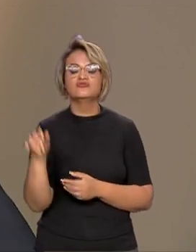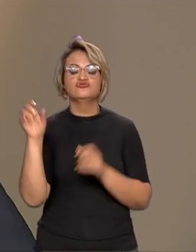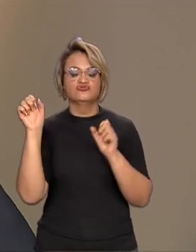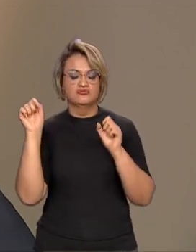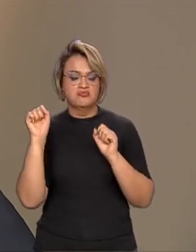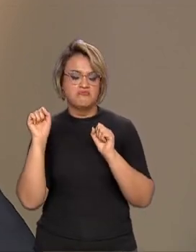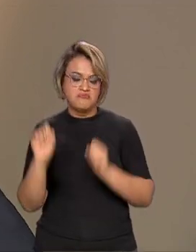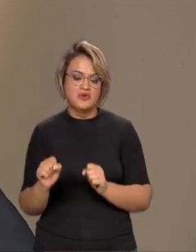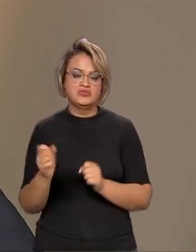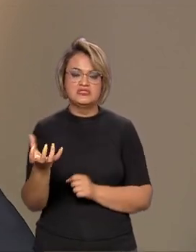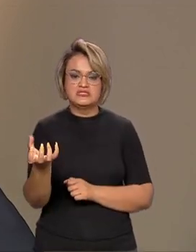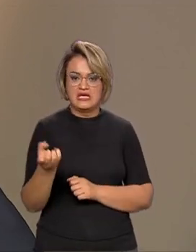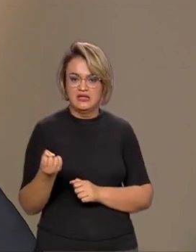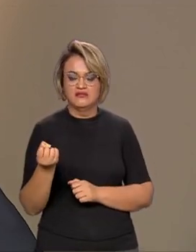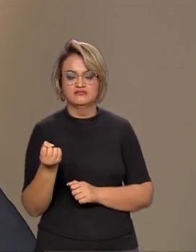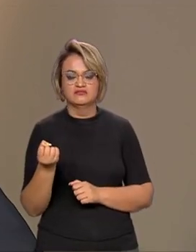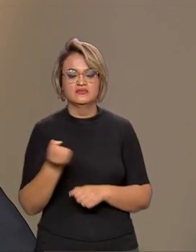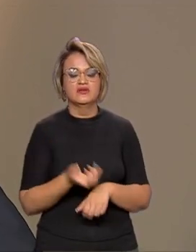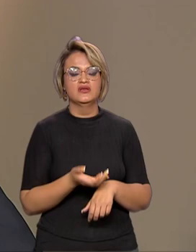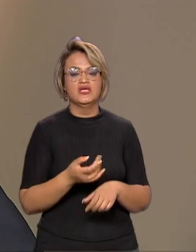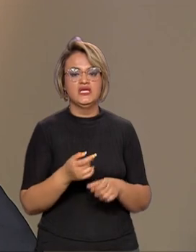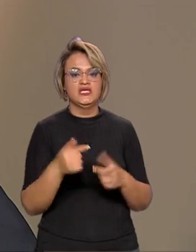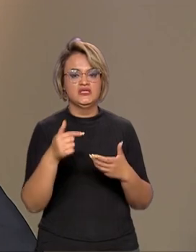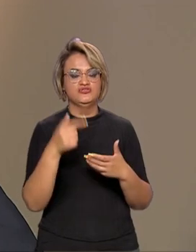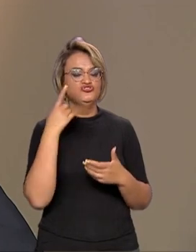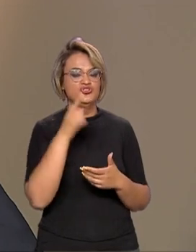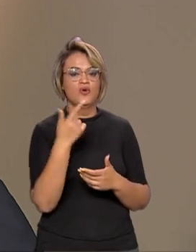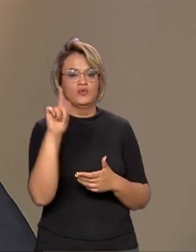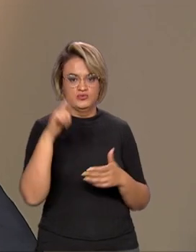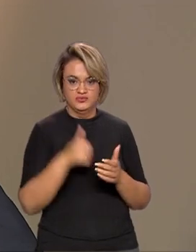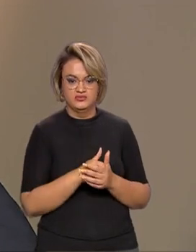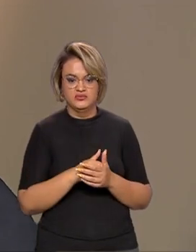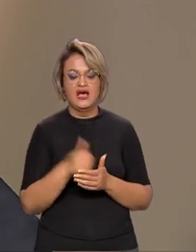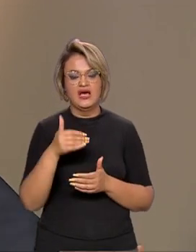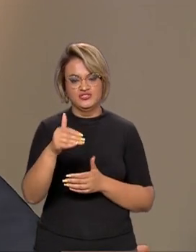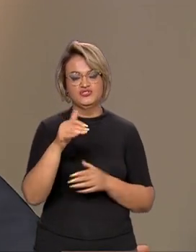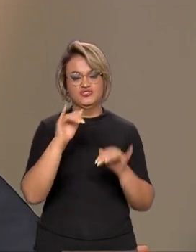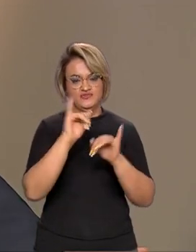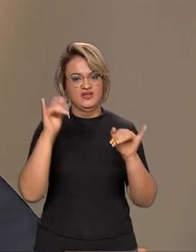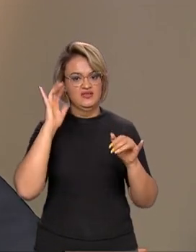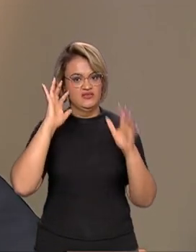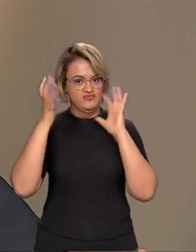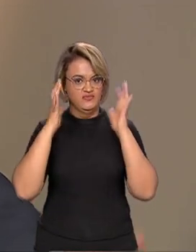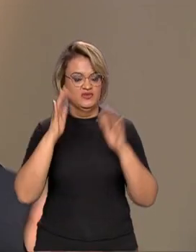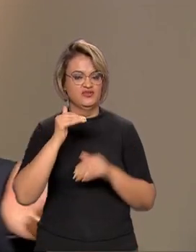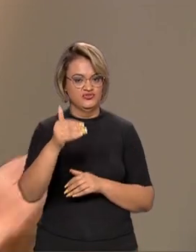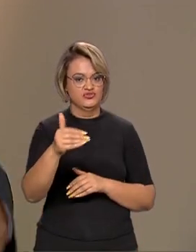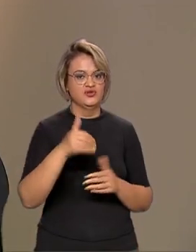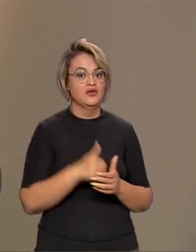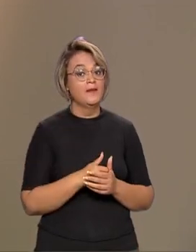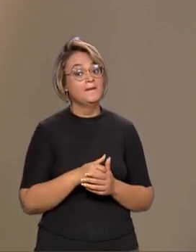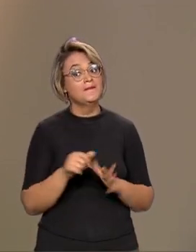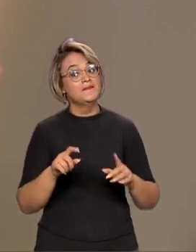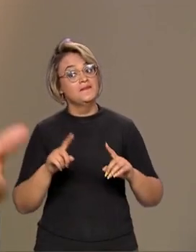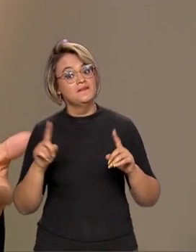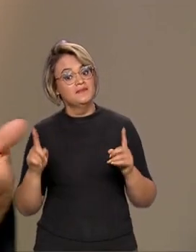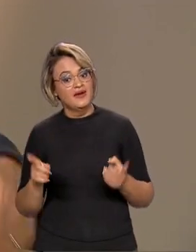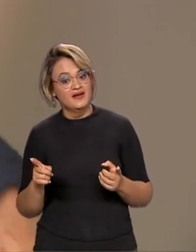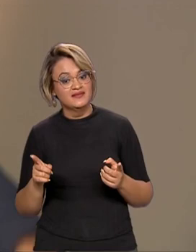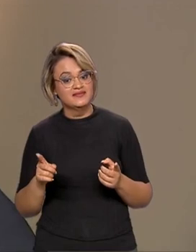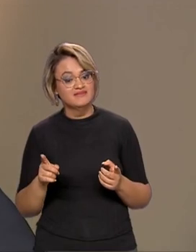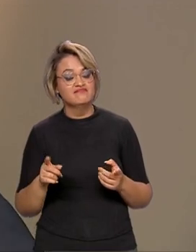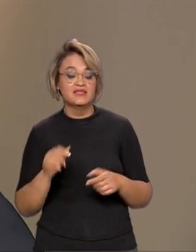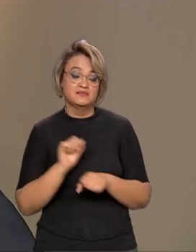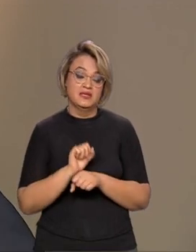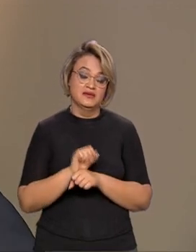a sacar o seu saldo fundo de garantia. Então em breve nós vamos solucionar a situação. evidente que desde que o Parlamento aprove